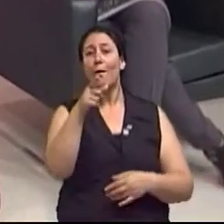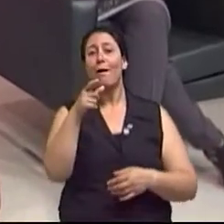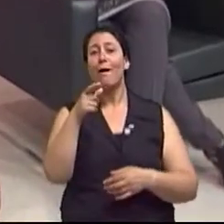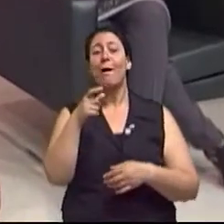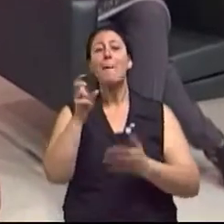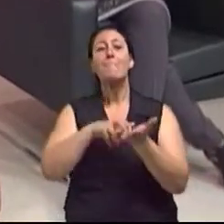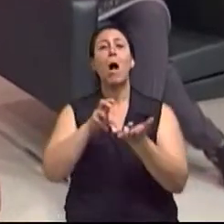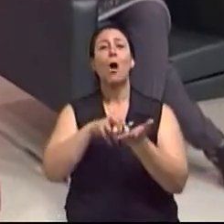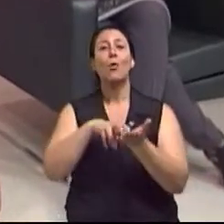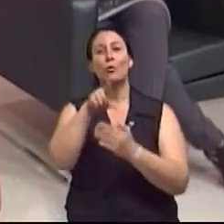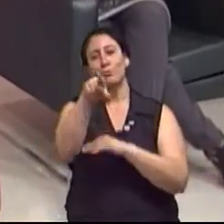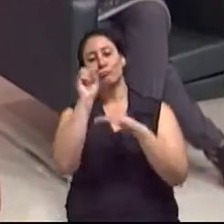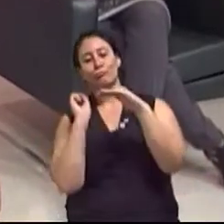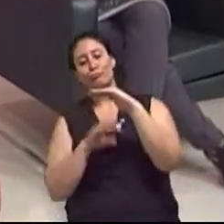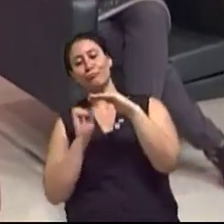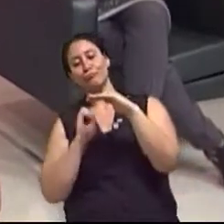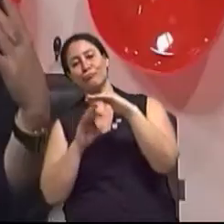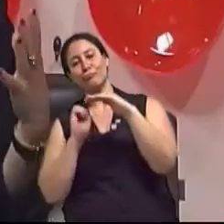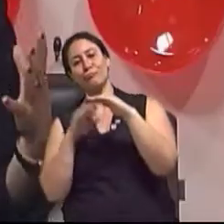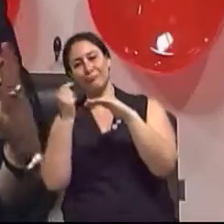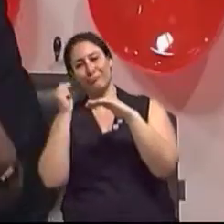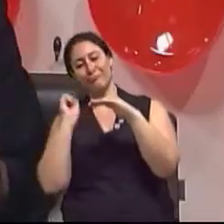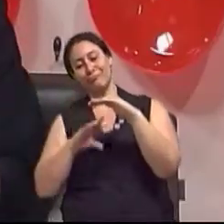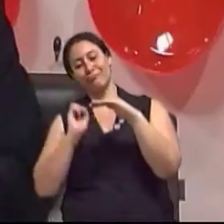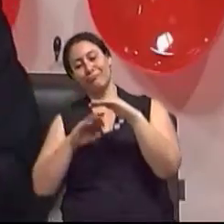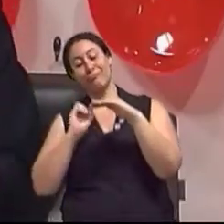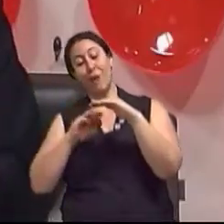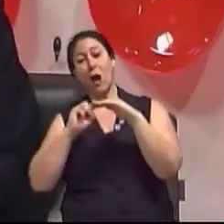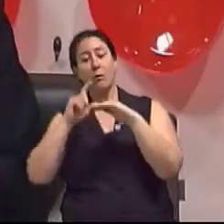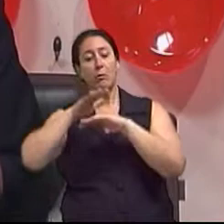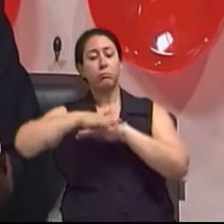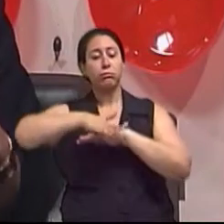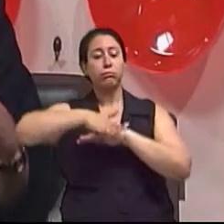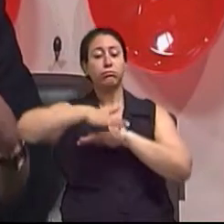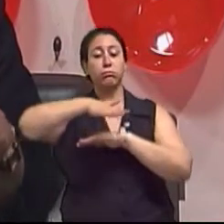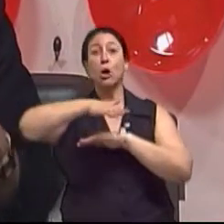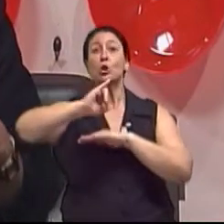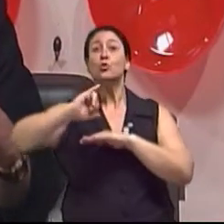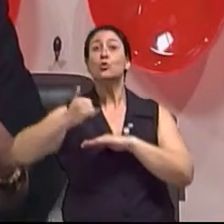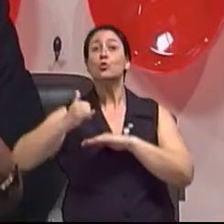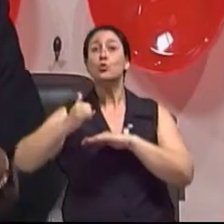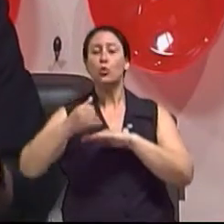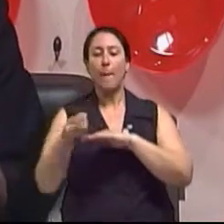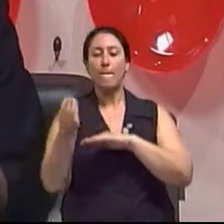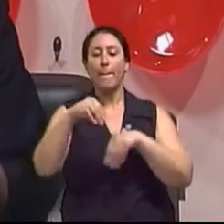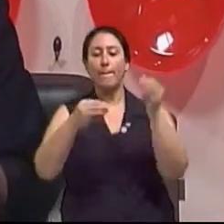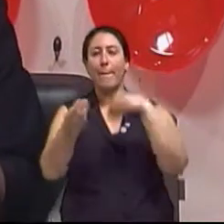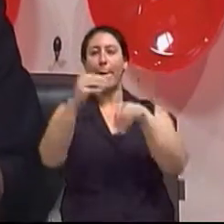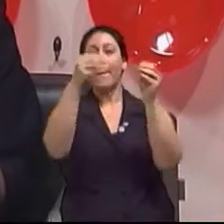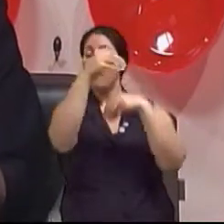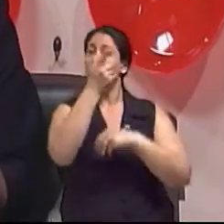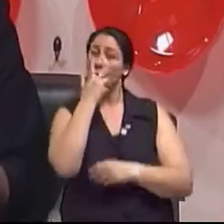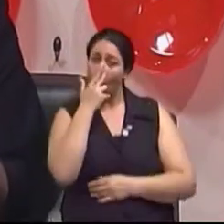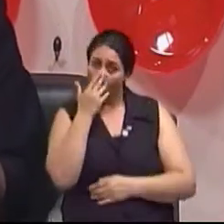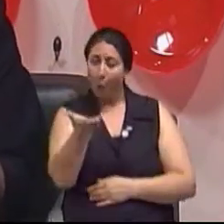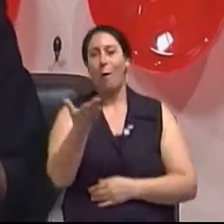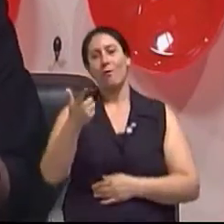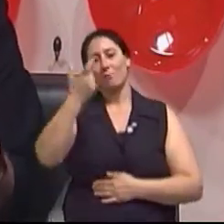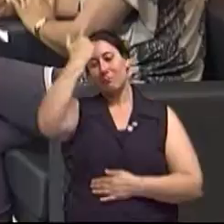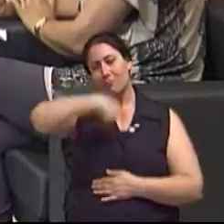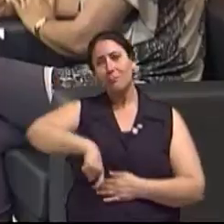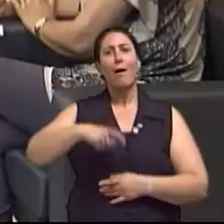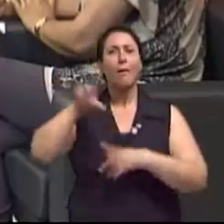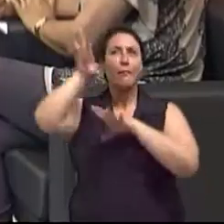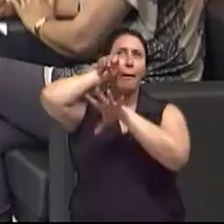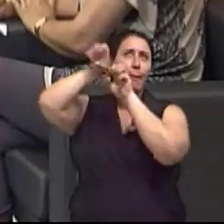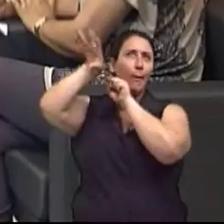acumula e tem juros e correção monetária e paga, não é? E paga, exatamente. Mas, fala intervenção cirúrgica